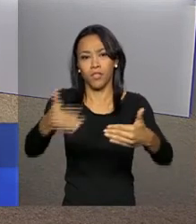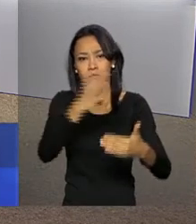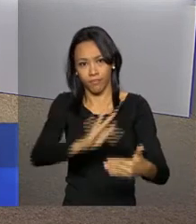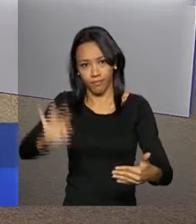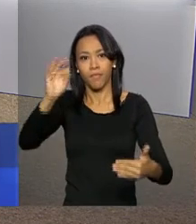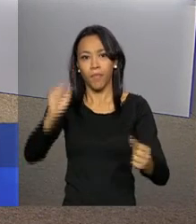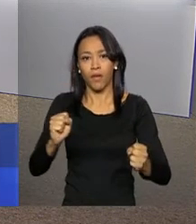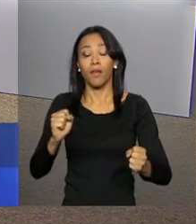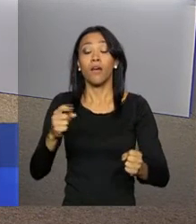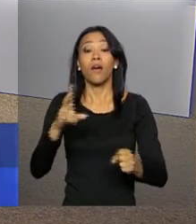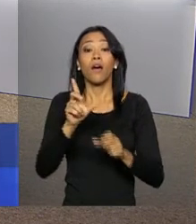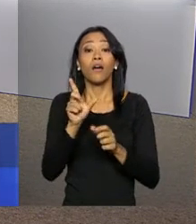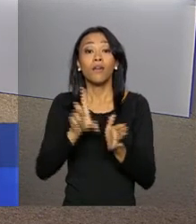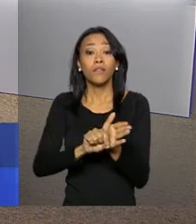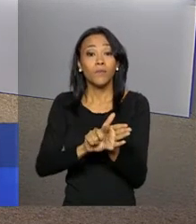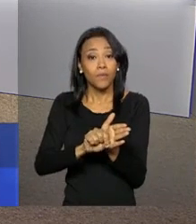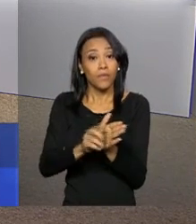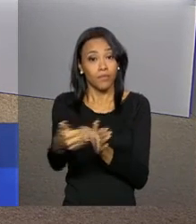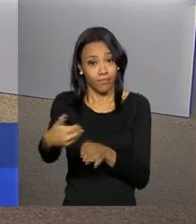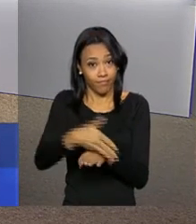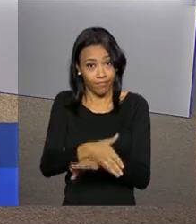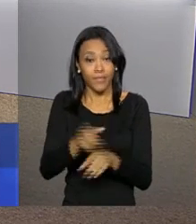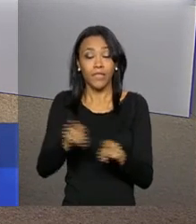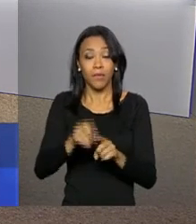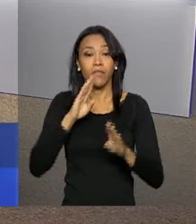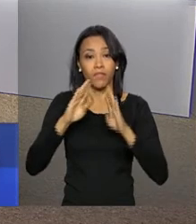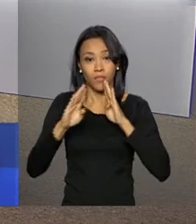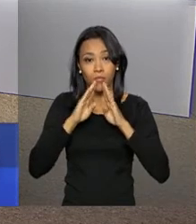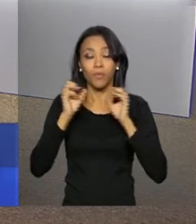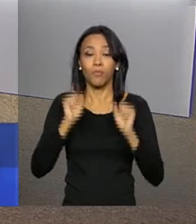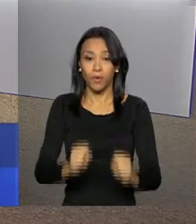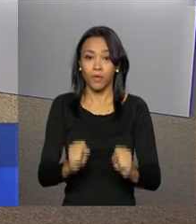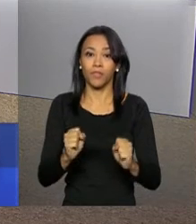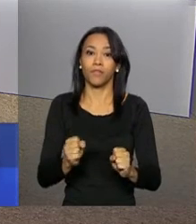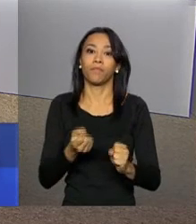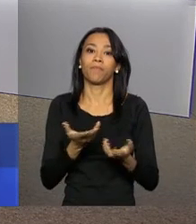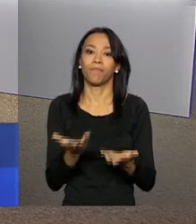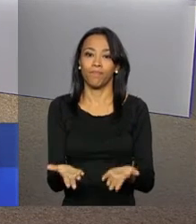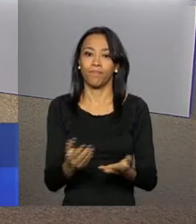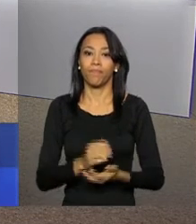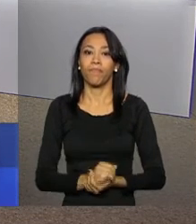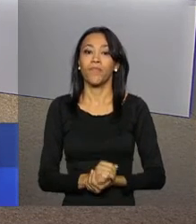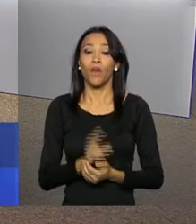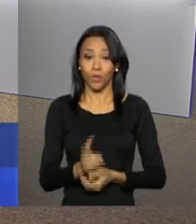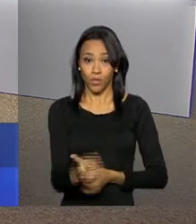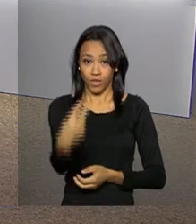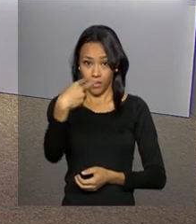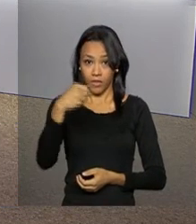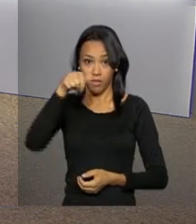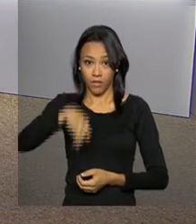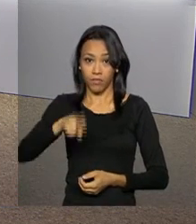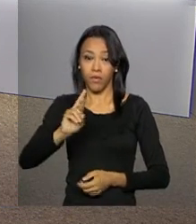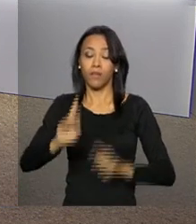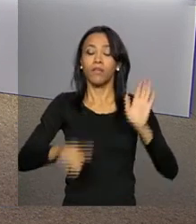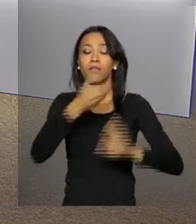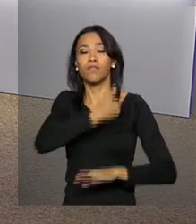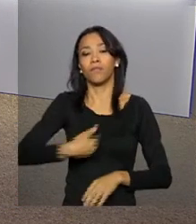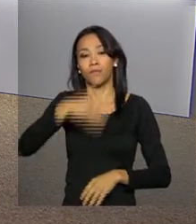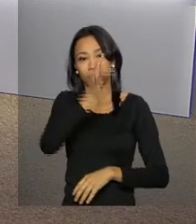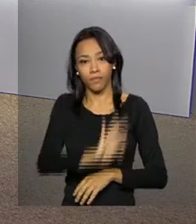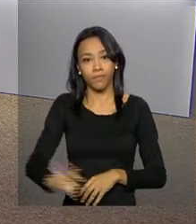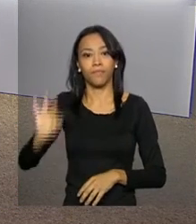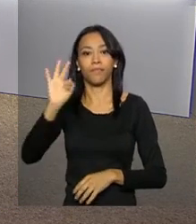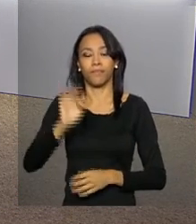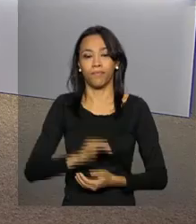nas nossas redes sociais, twitter.com.br tvnbr e facebook.com.br tvnbr. Continue com a gente.